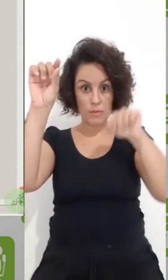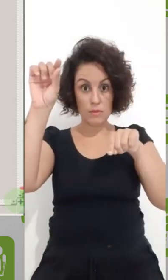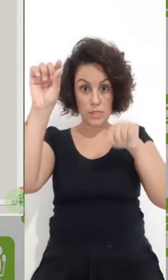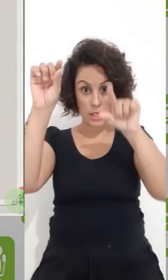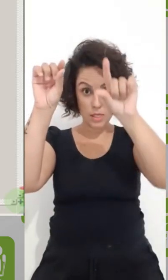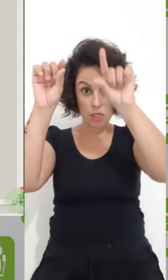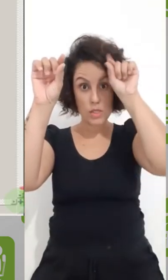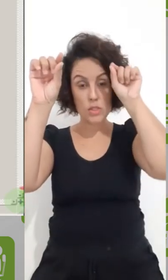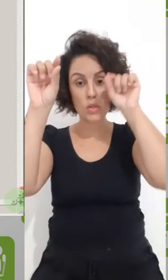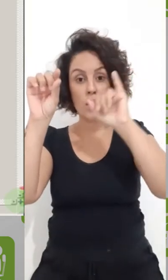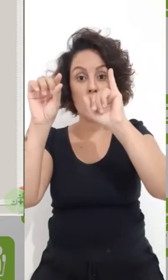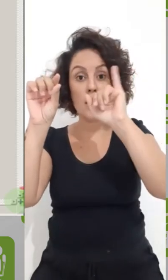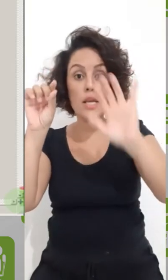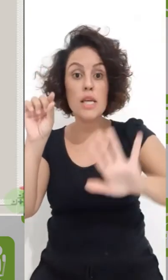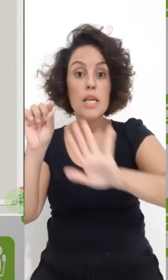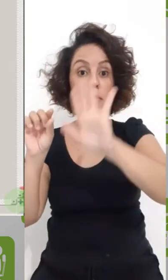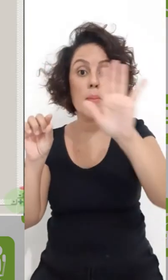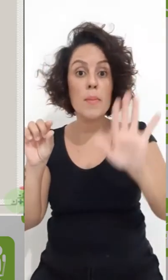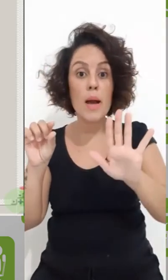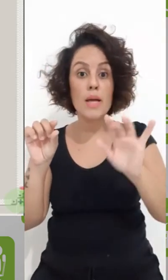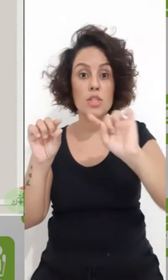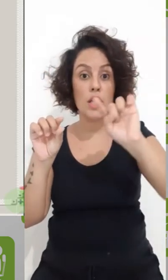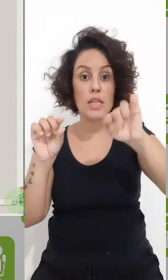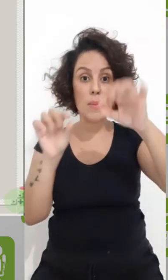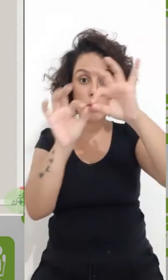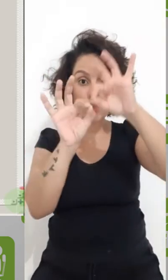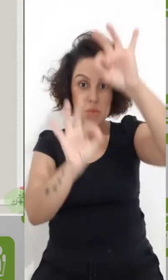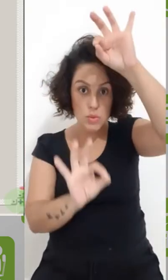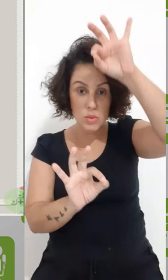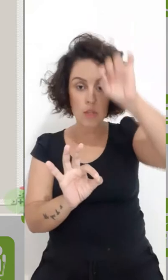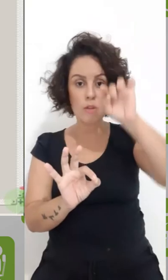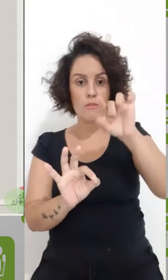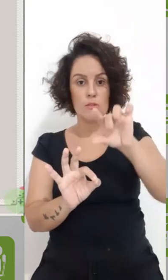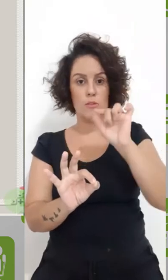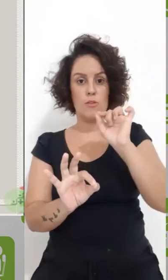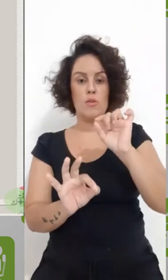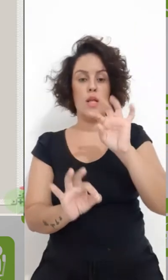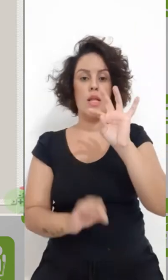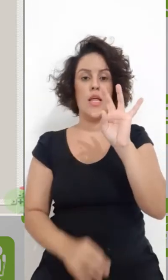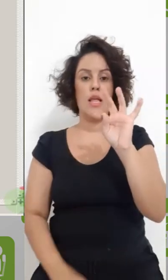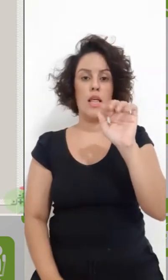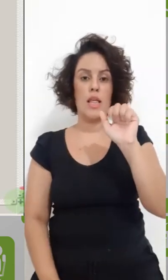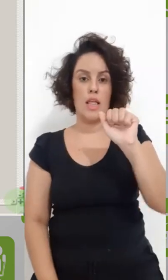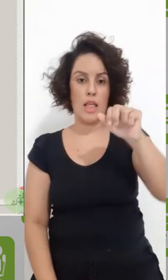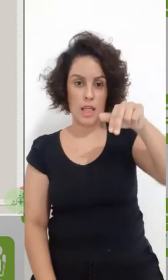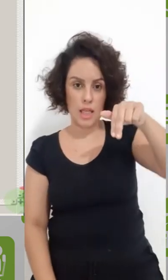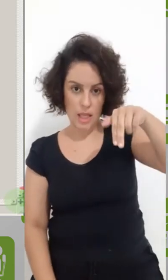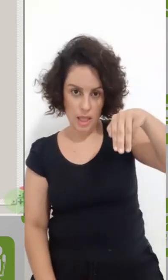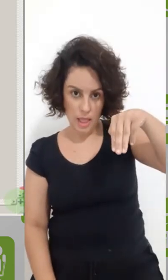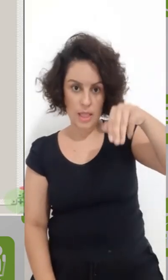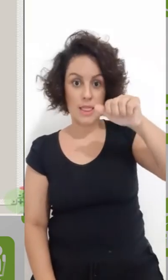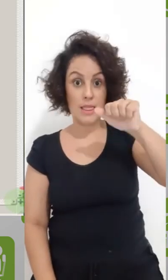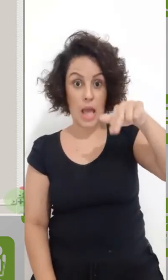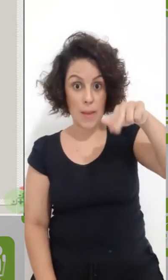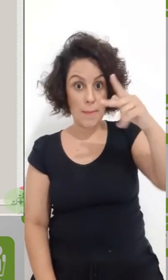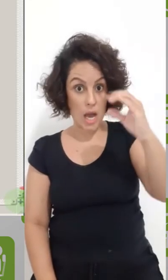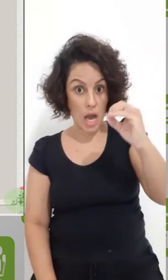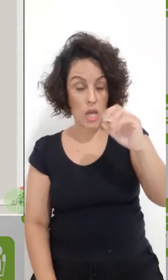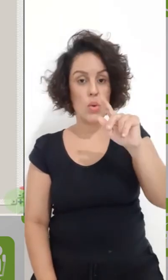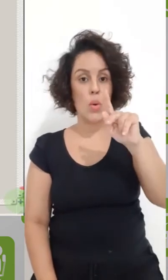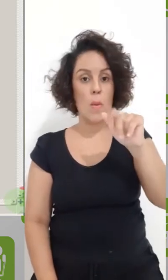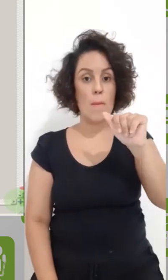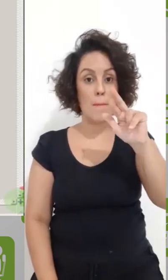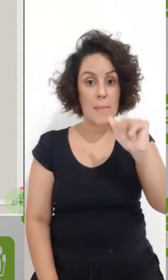barra de menus, e eu venho aqui na opção tamanho para impressão. Aí ele me traz a